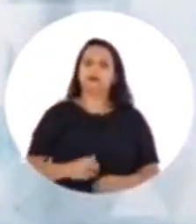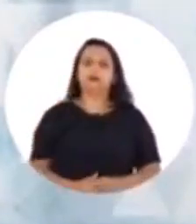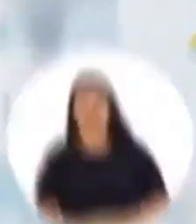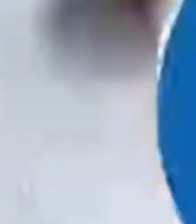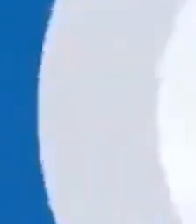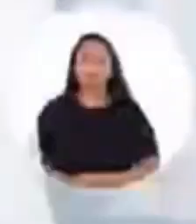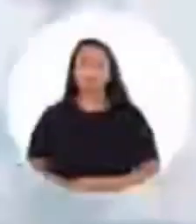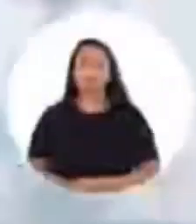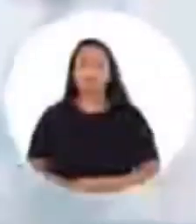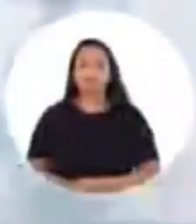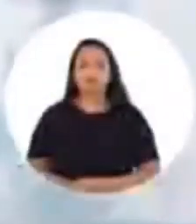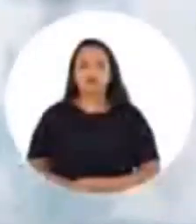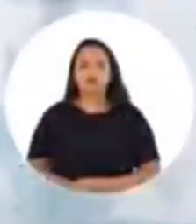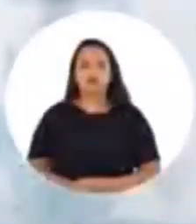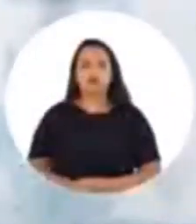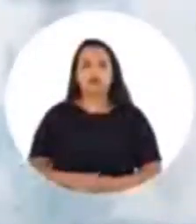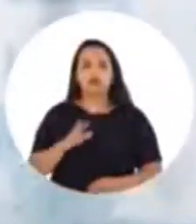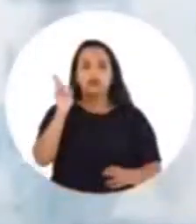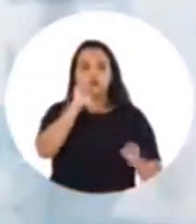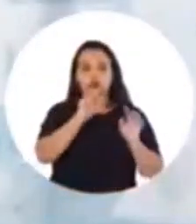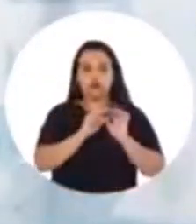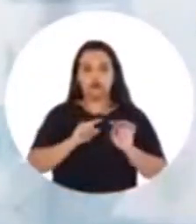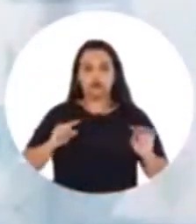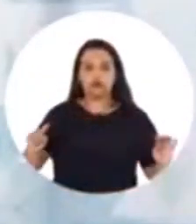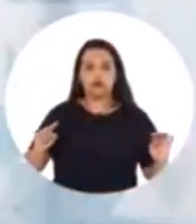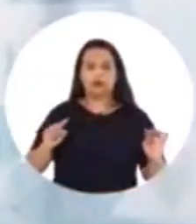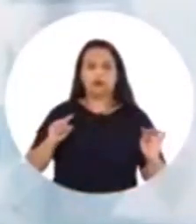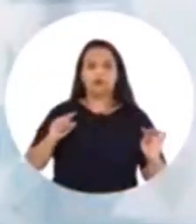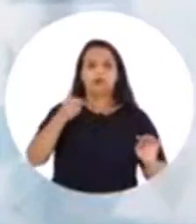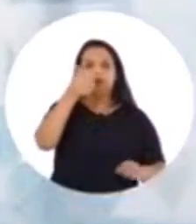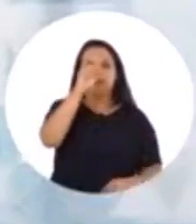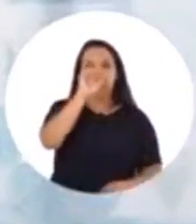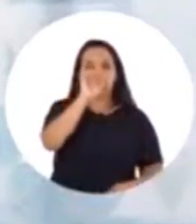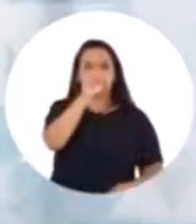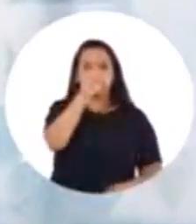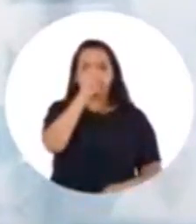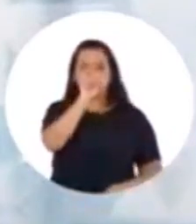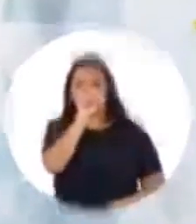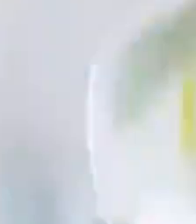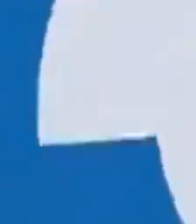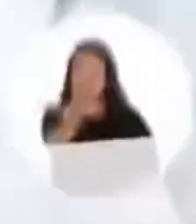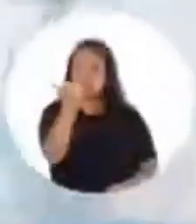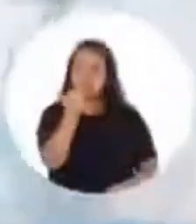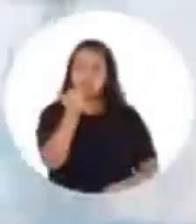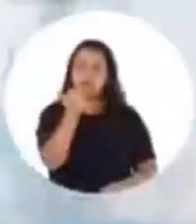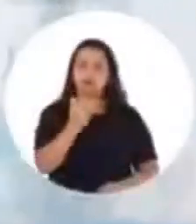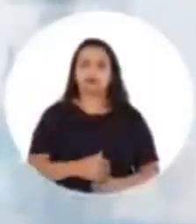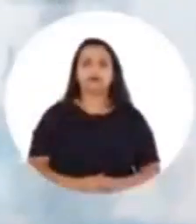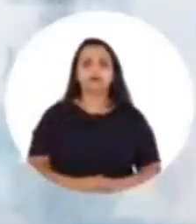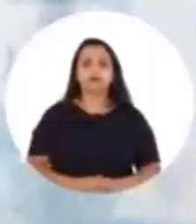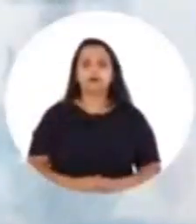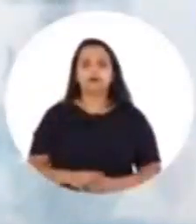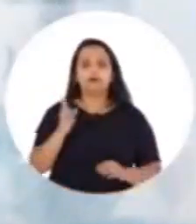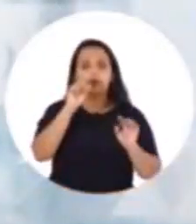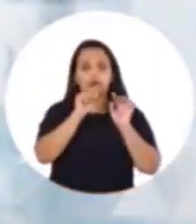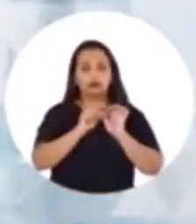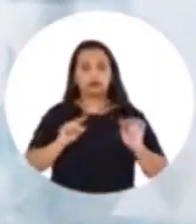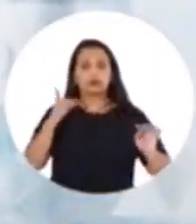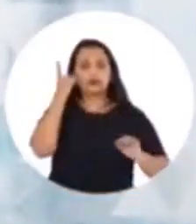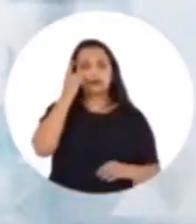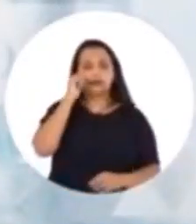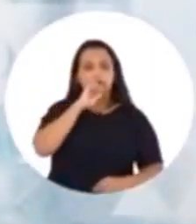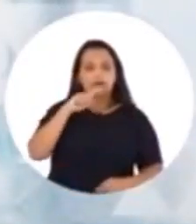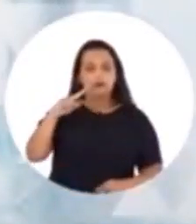Escracha! Rosa do Rio, federal, 1015. Vem comigo! Renata Neres, deputada